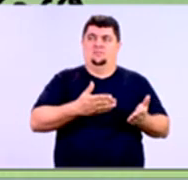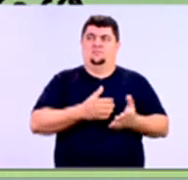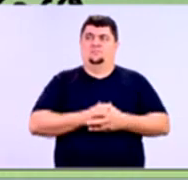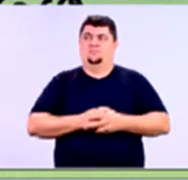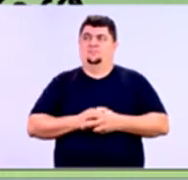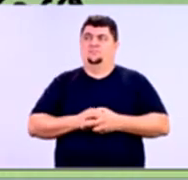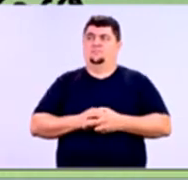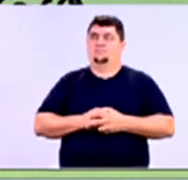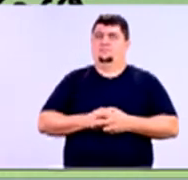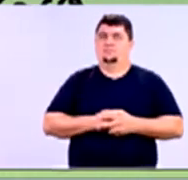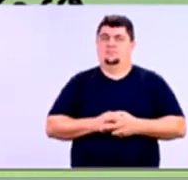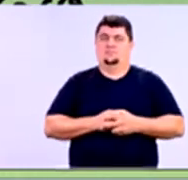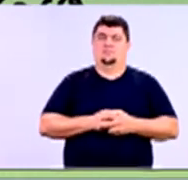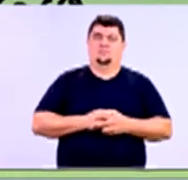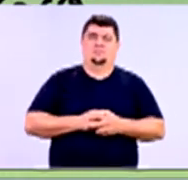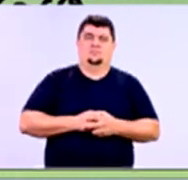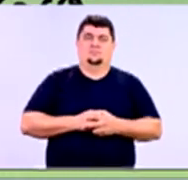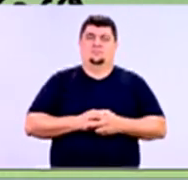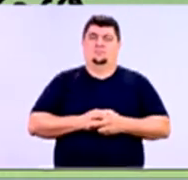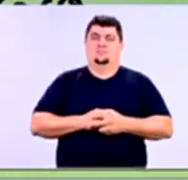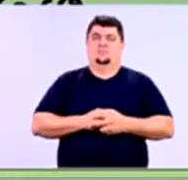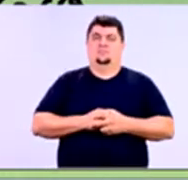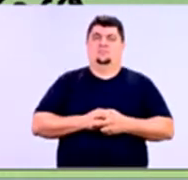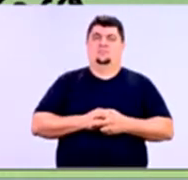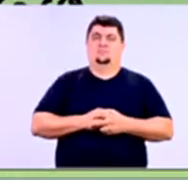aqui? Estou escrevendo no profissional de Libras.